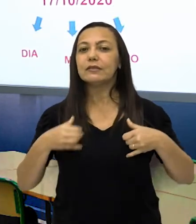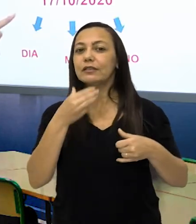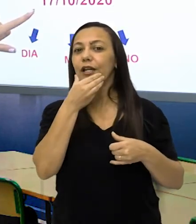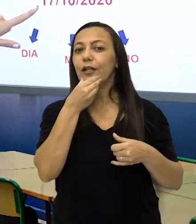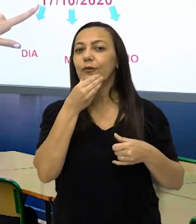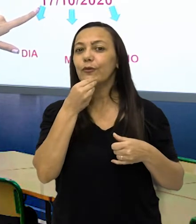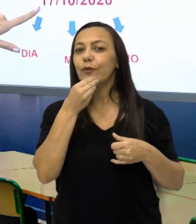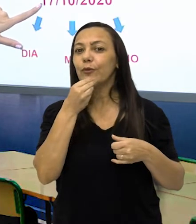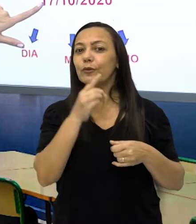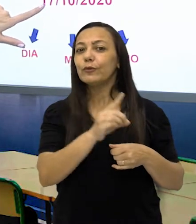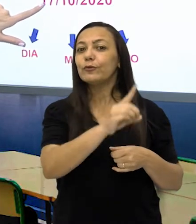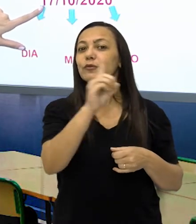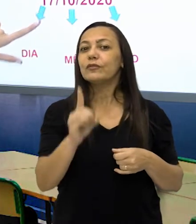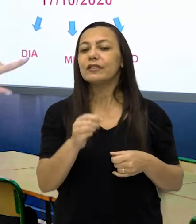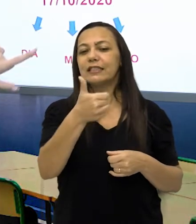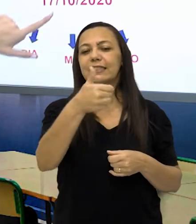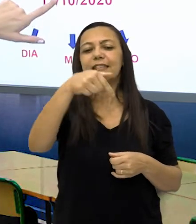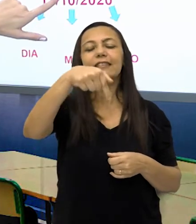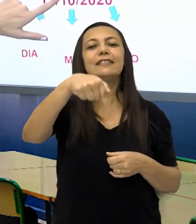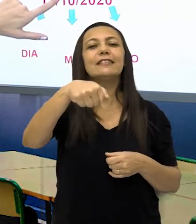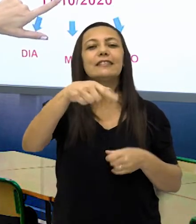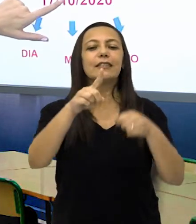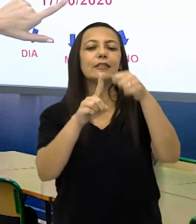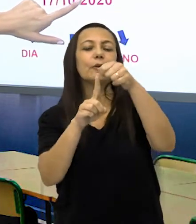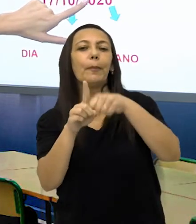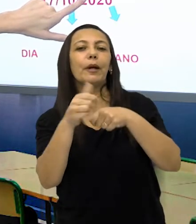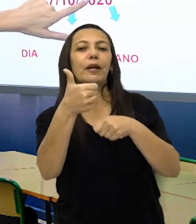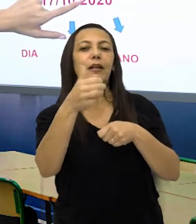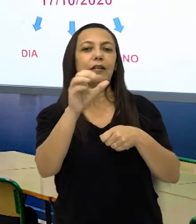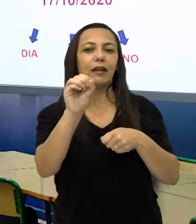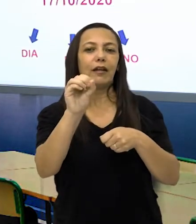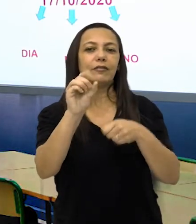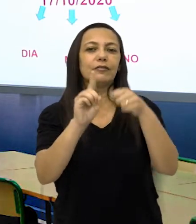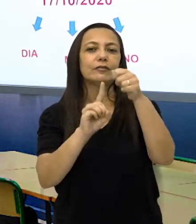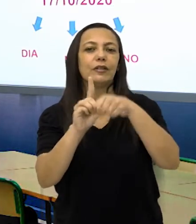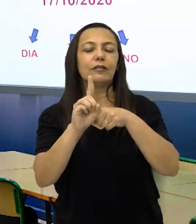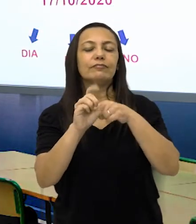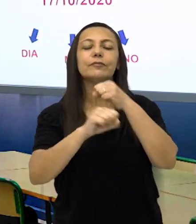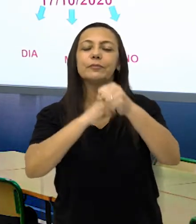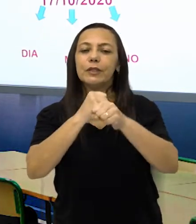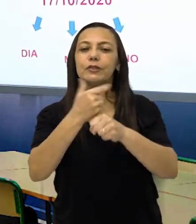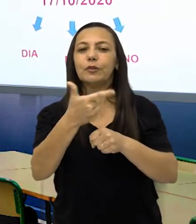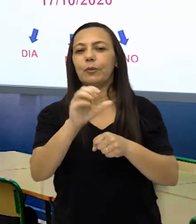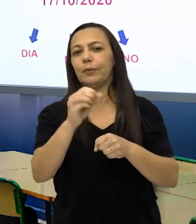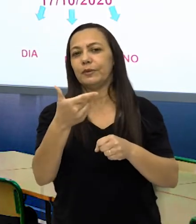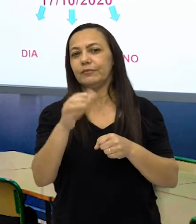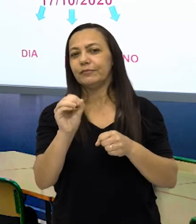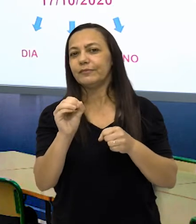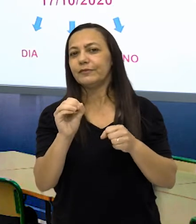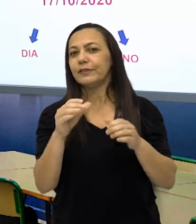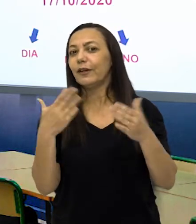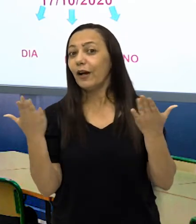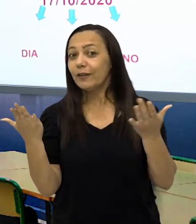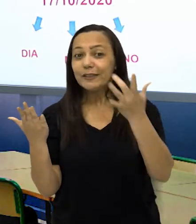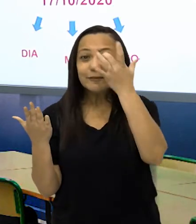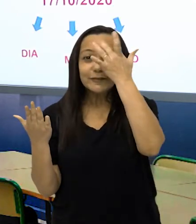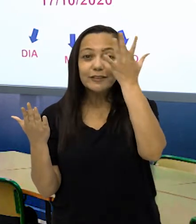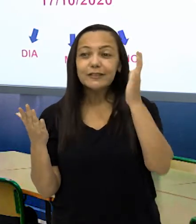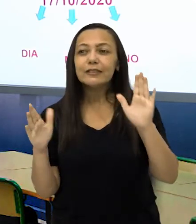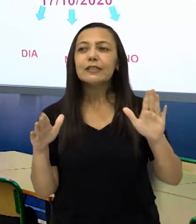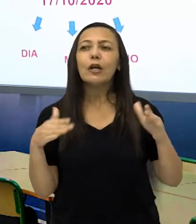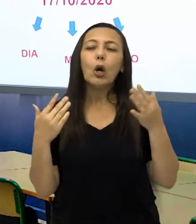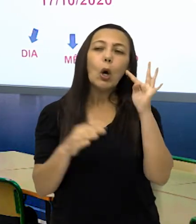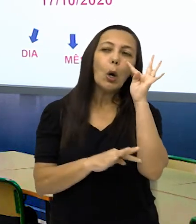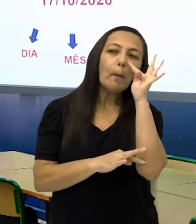Gustavo foi no dia 17 do 10 de 2020. E aí ficou mais fácil. Qual,